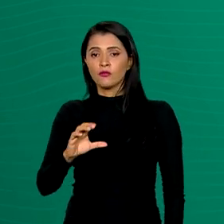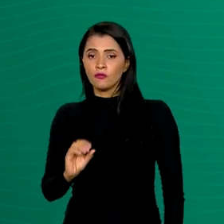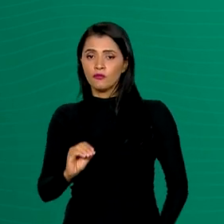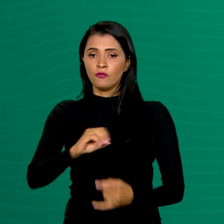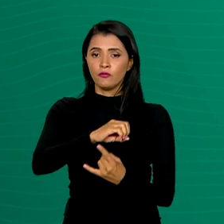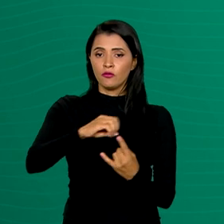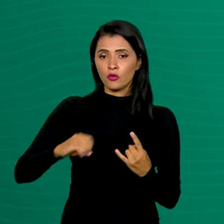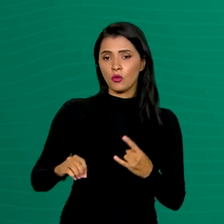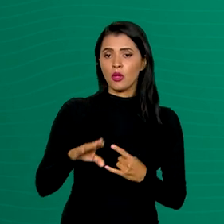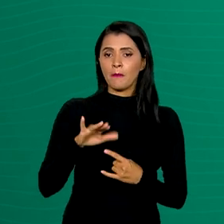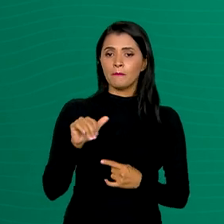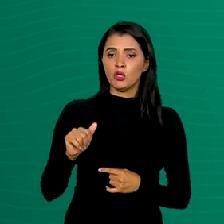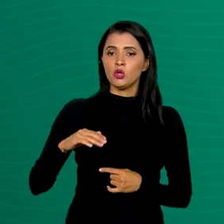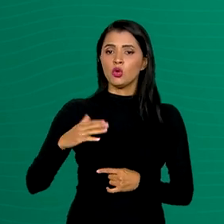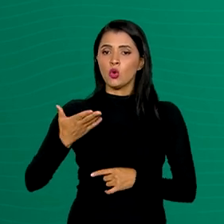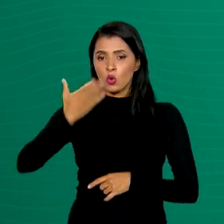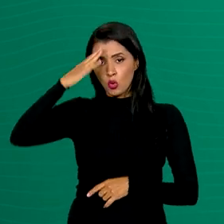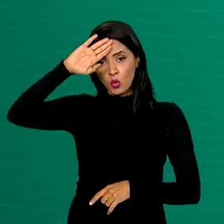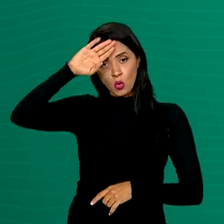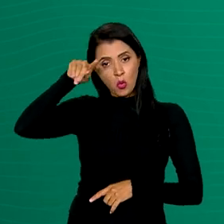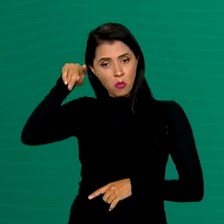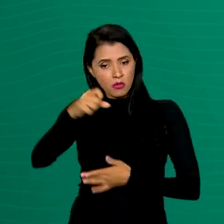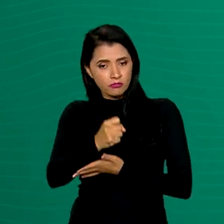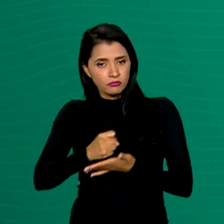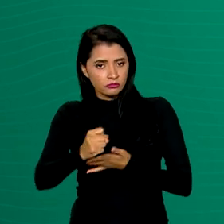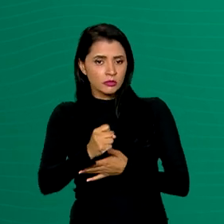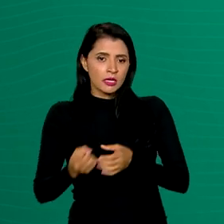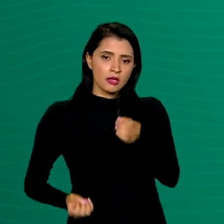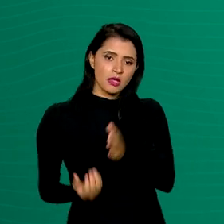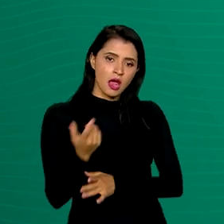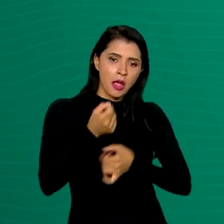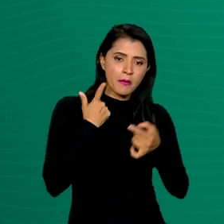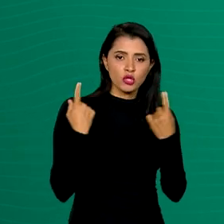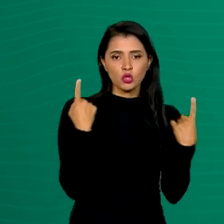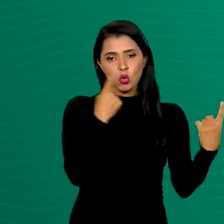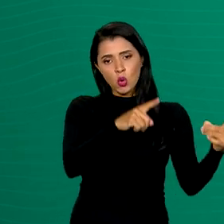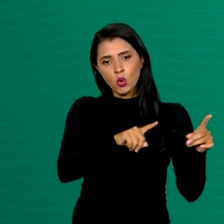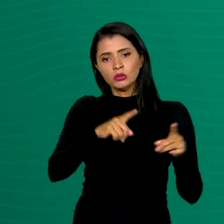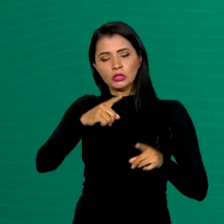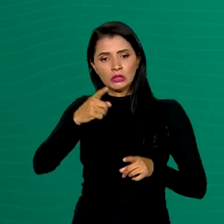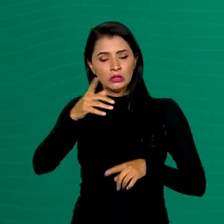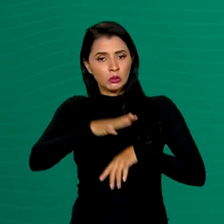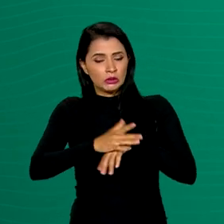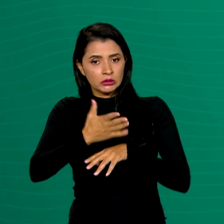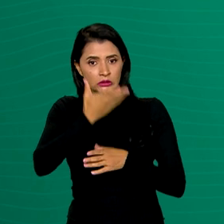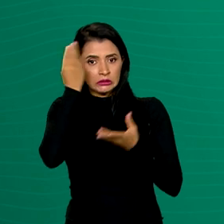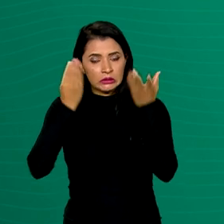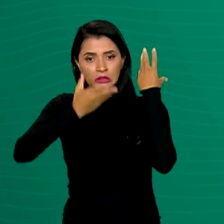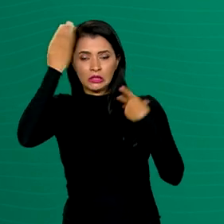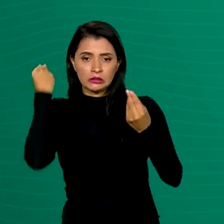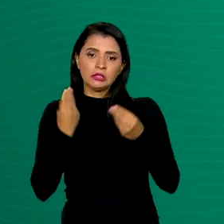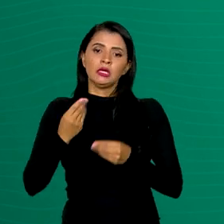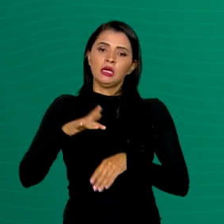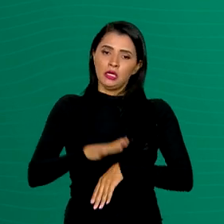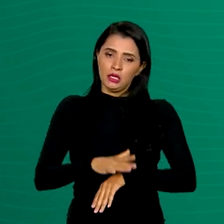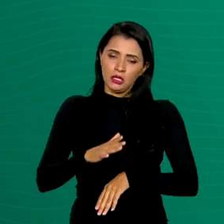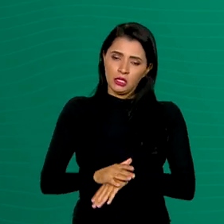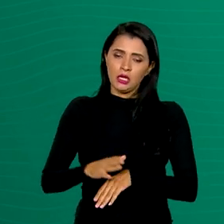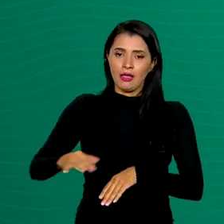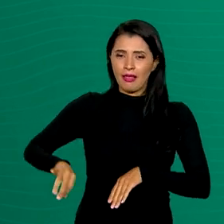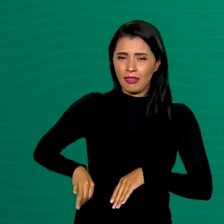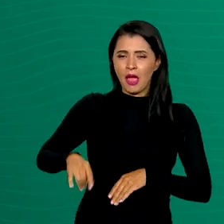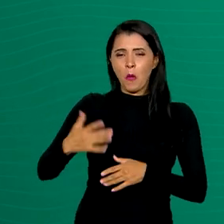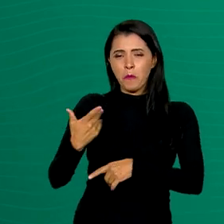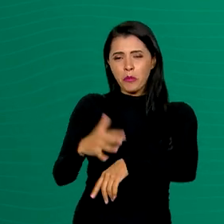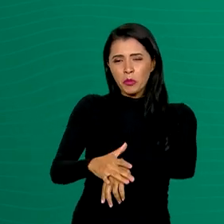a BioCuba Pharma também vão produzir medicamentos contra Alzheimer e no tratamento de anemia por insuficiência renal e leucemia.